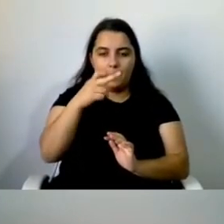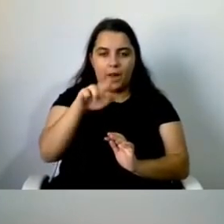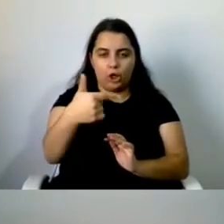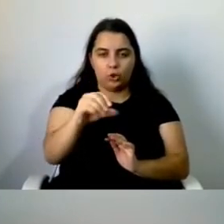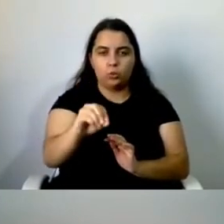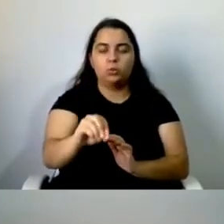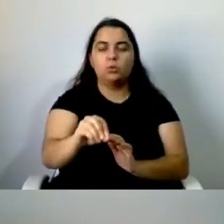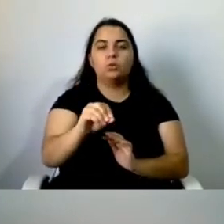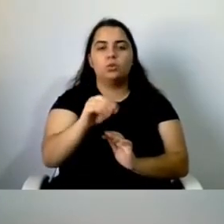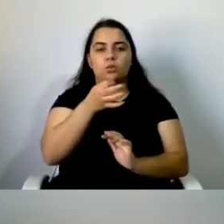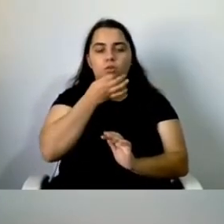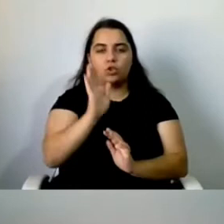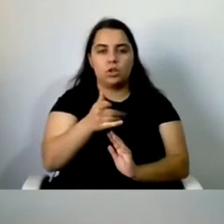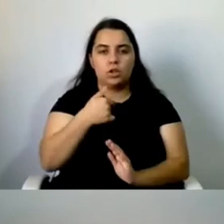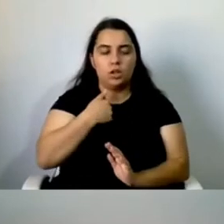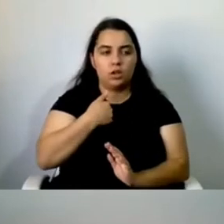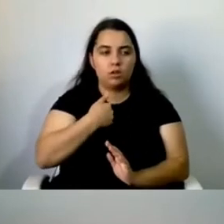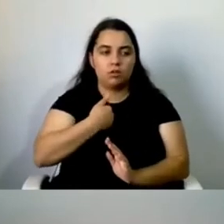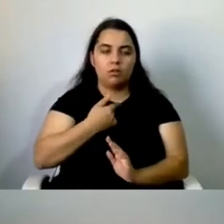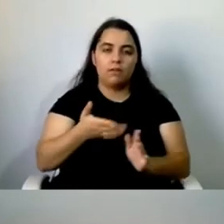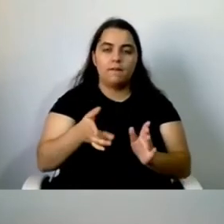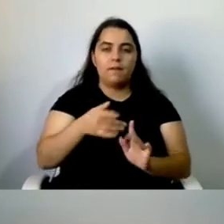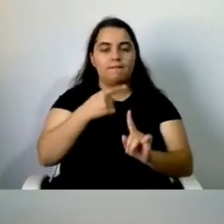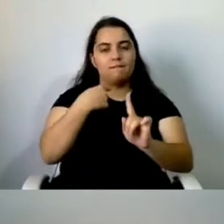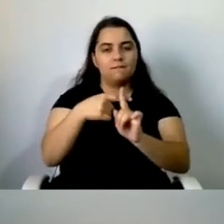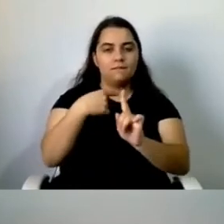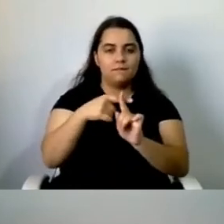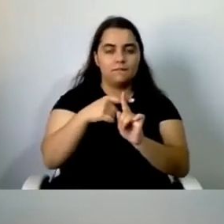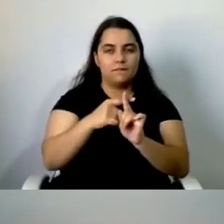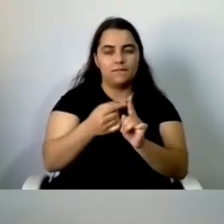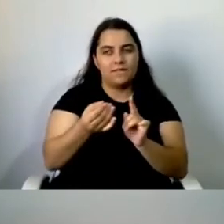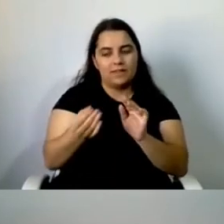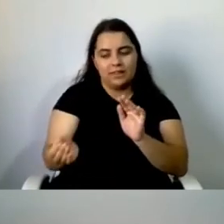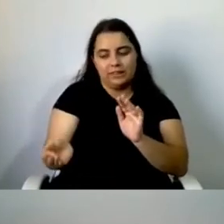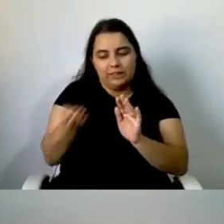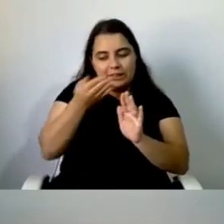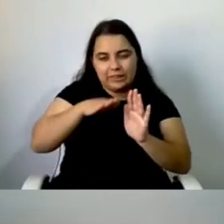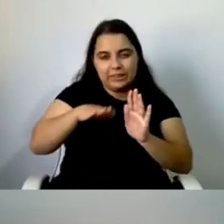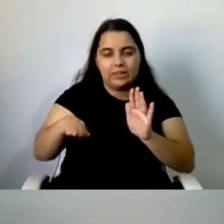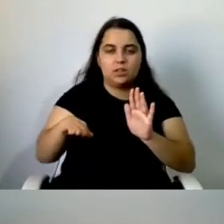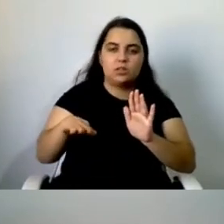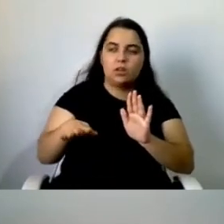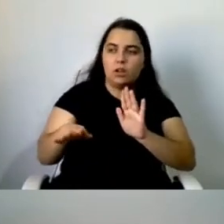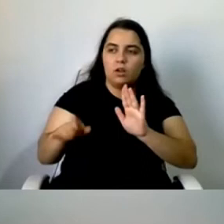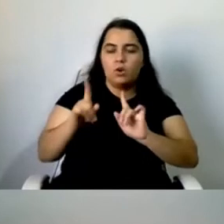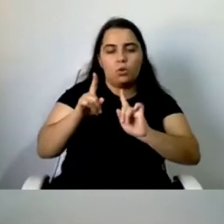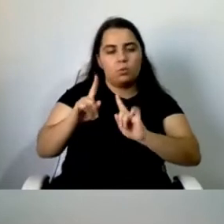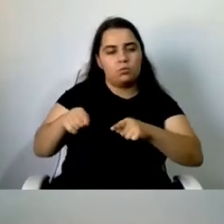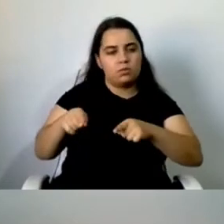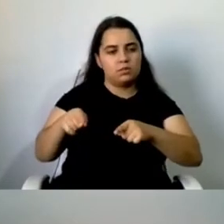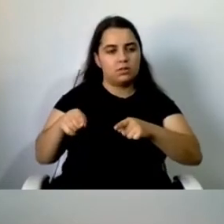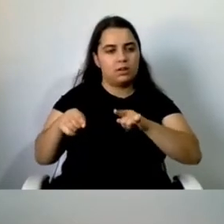o privilégio de, desde muito novo, começar a